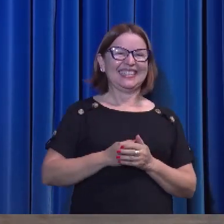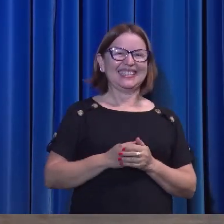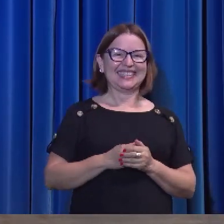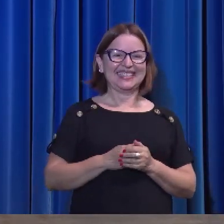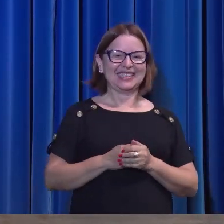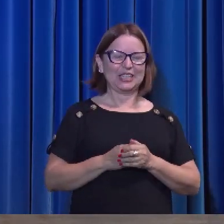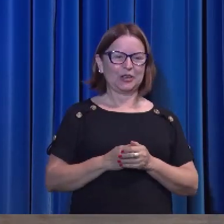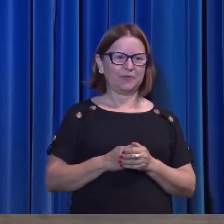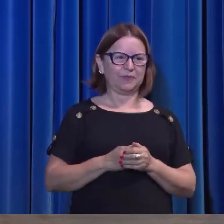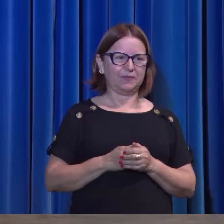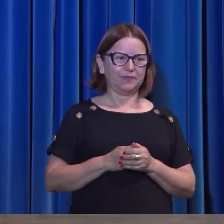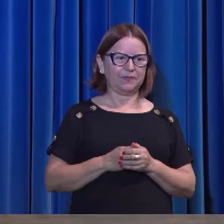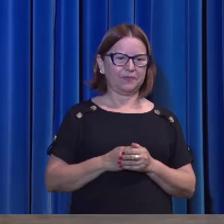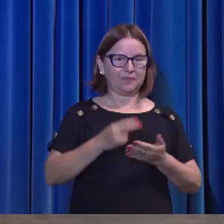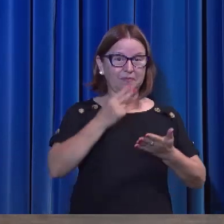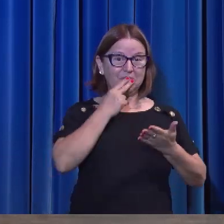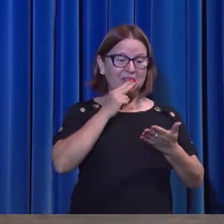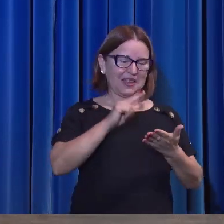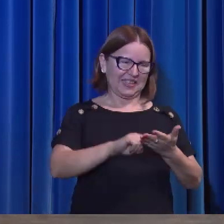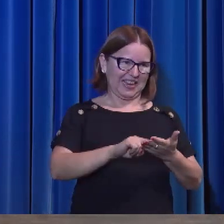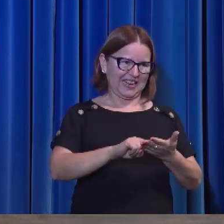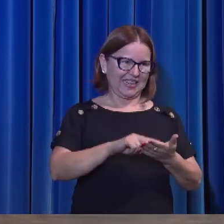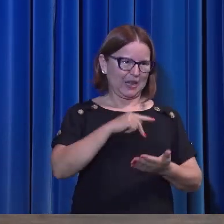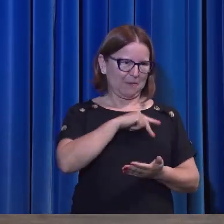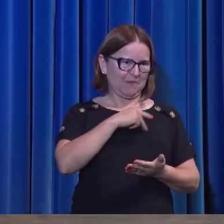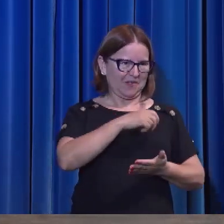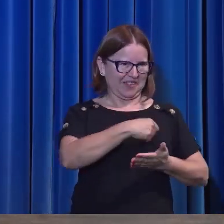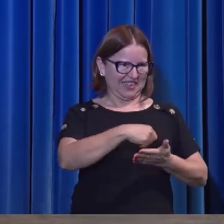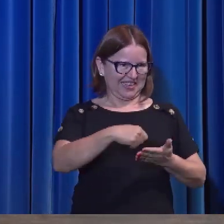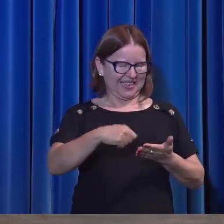As cartas do apóstolo Paulo,